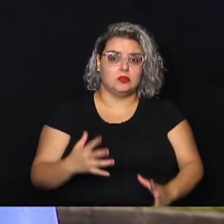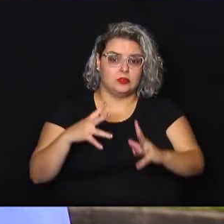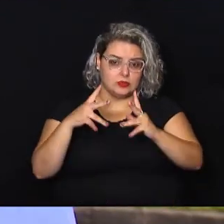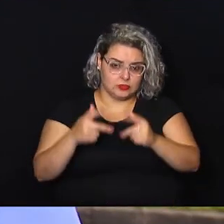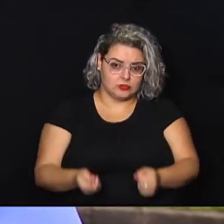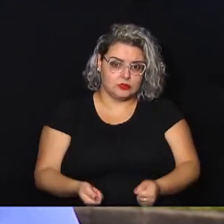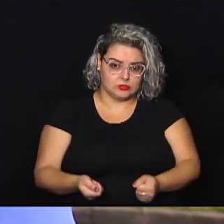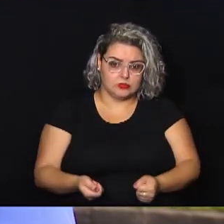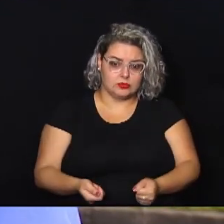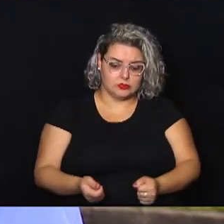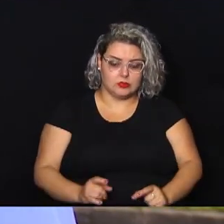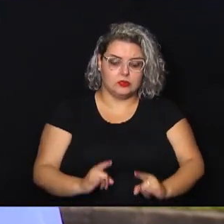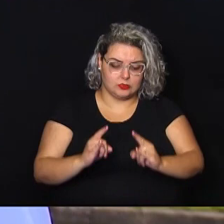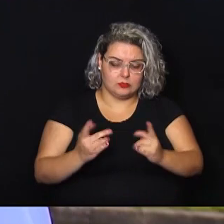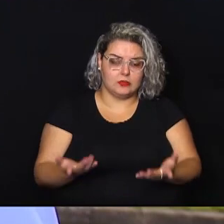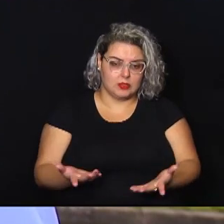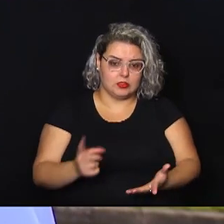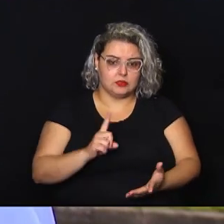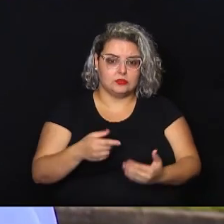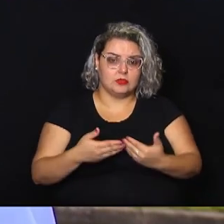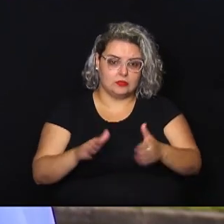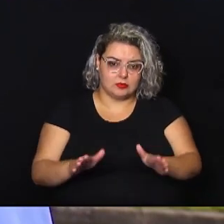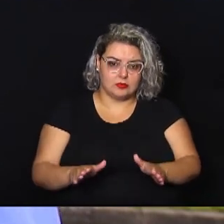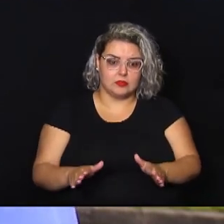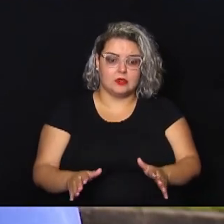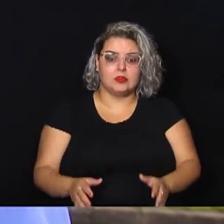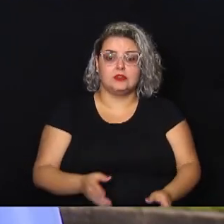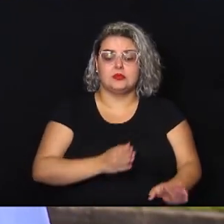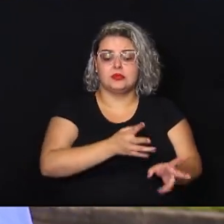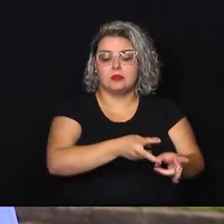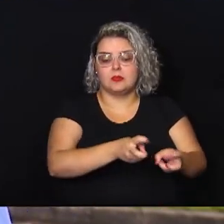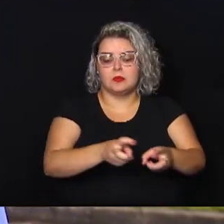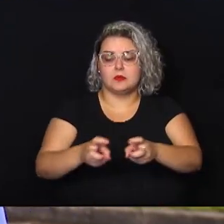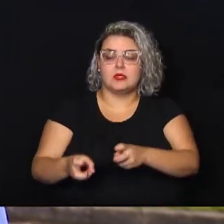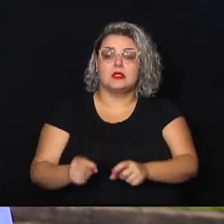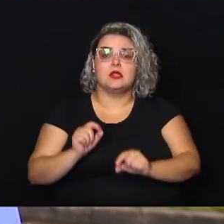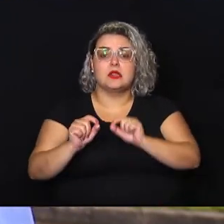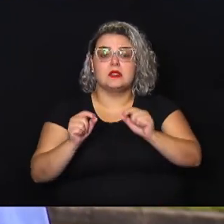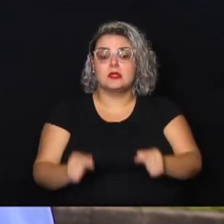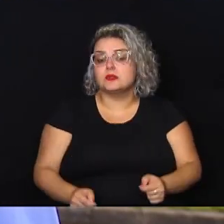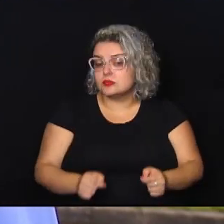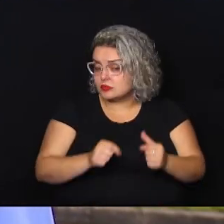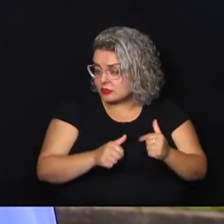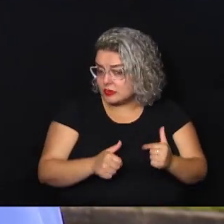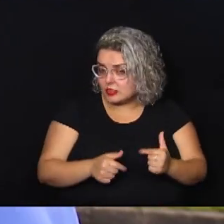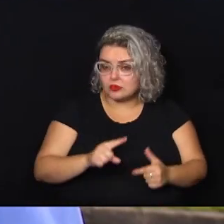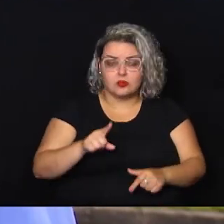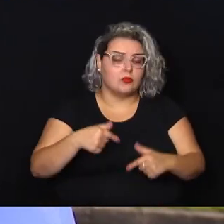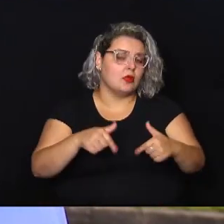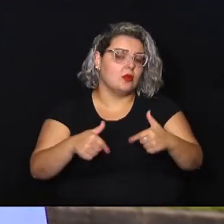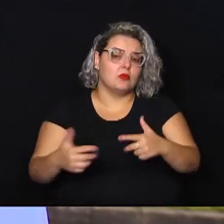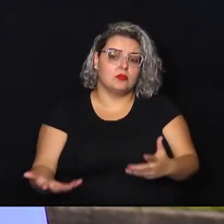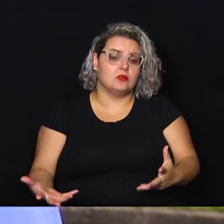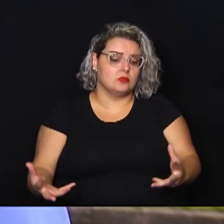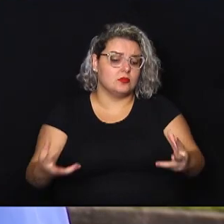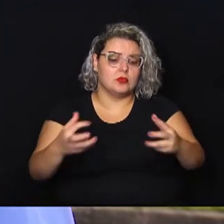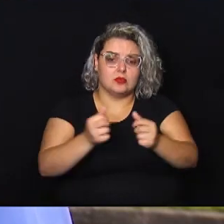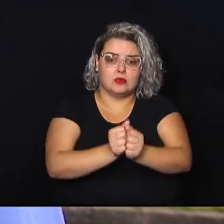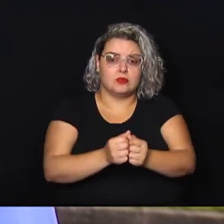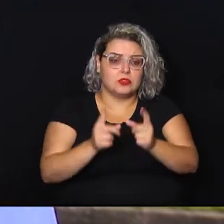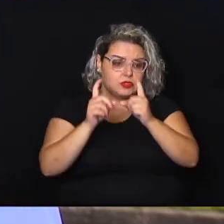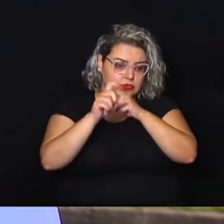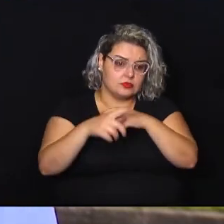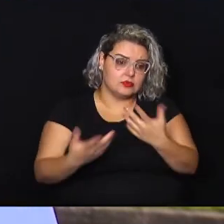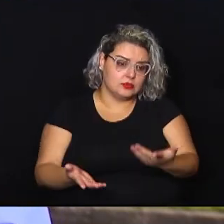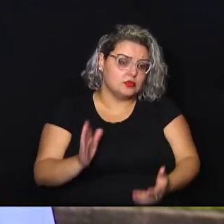identificado assistência junto com a educação, quem serão os beneficiados. Não é um trabalho de cruzamento difícil, né?